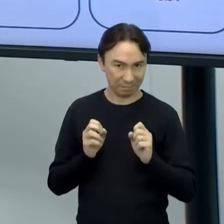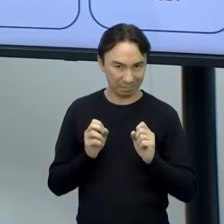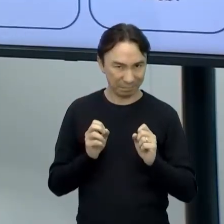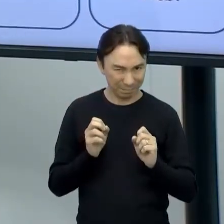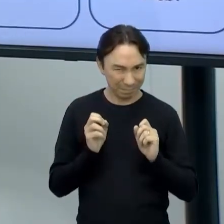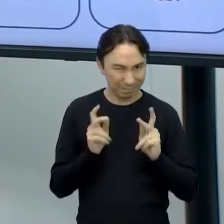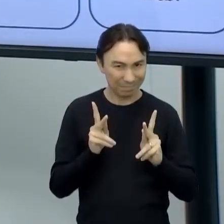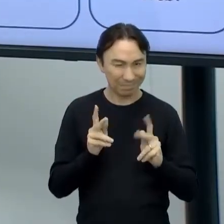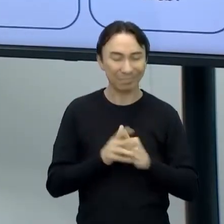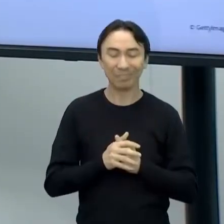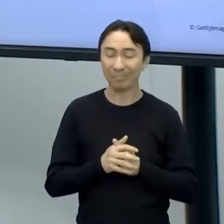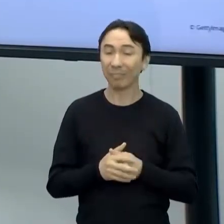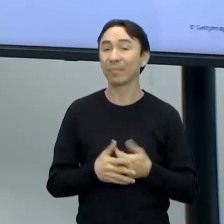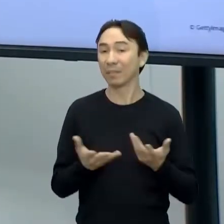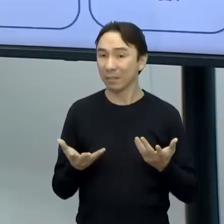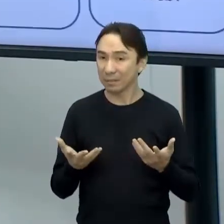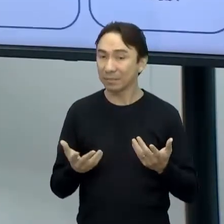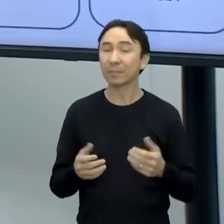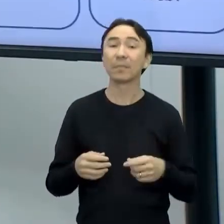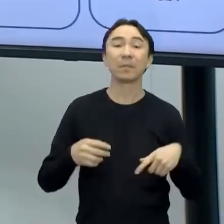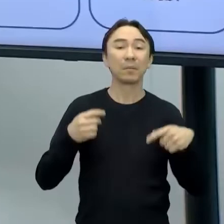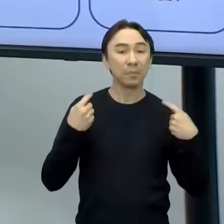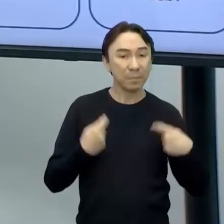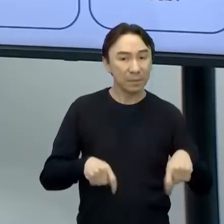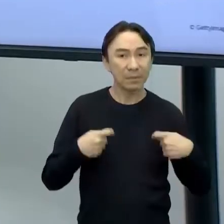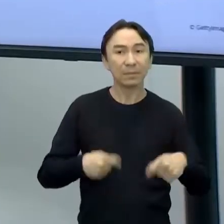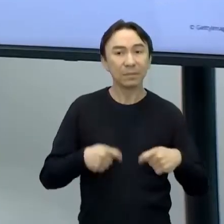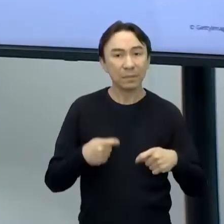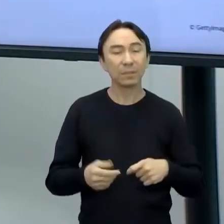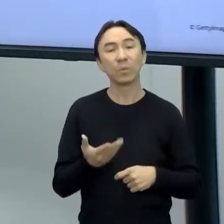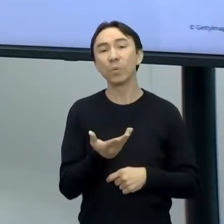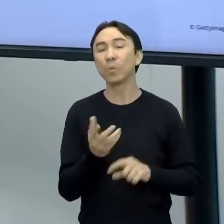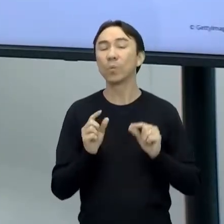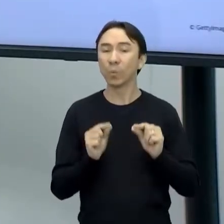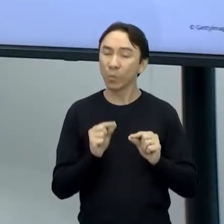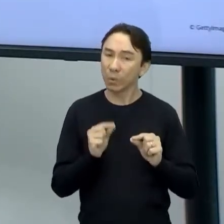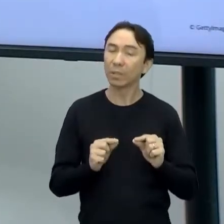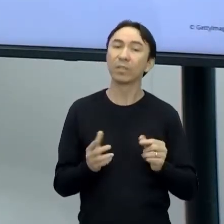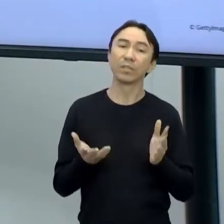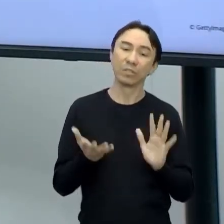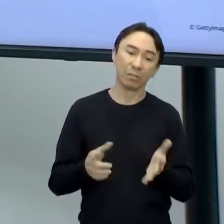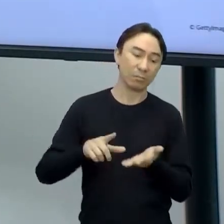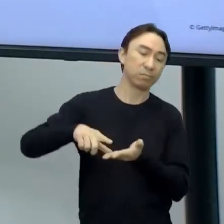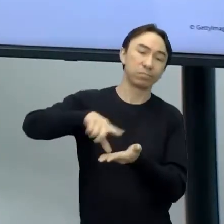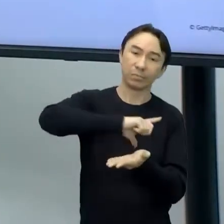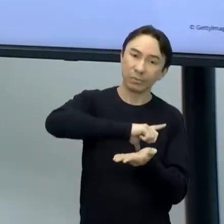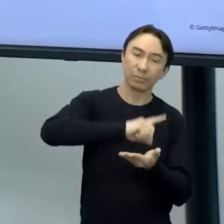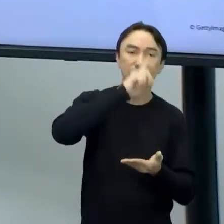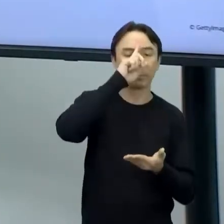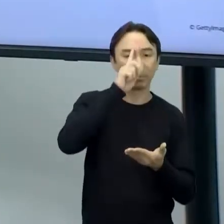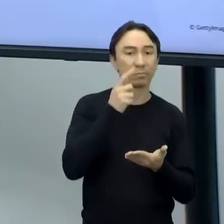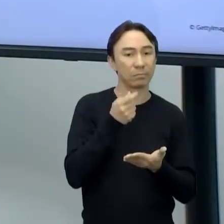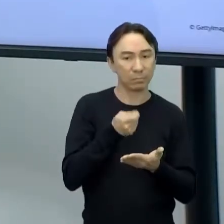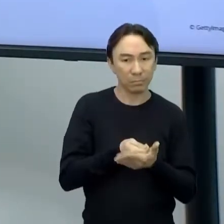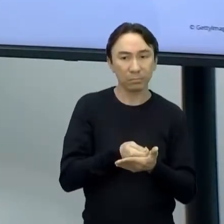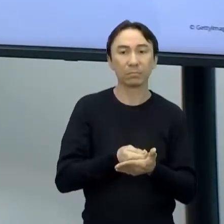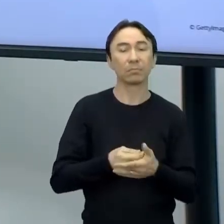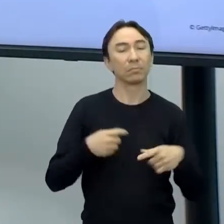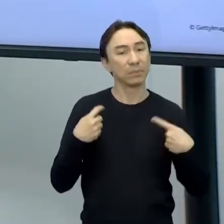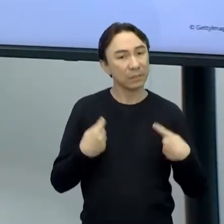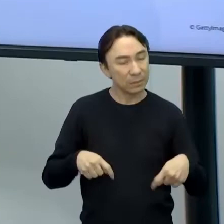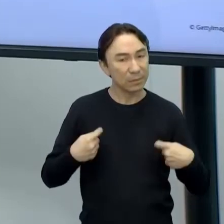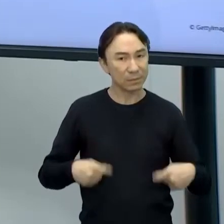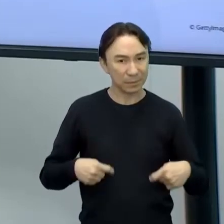Então, tudo isso, vocês têm que ter muito bem determinado dentro do ambiente de